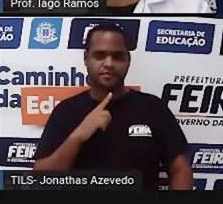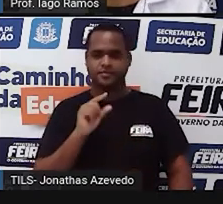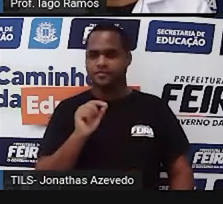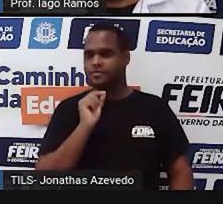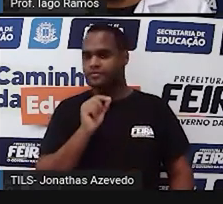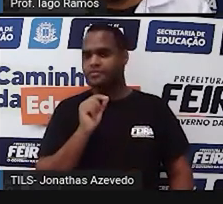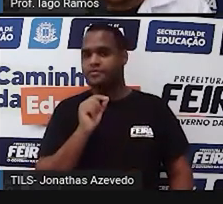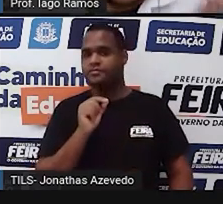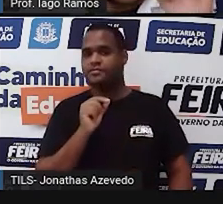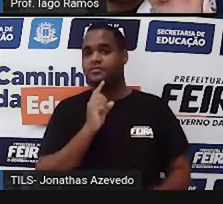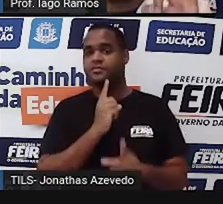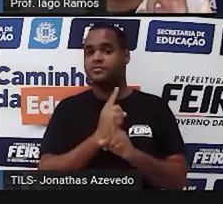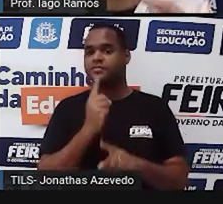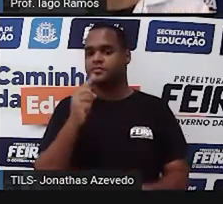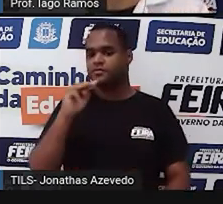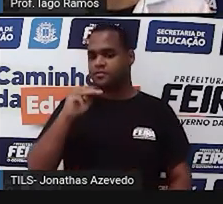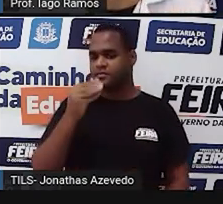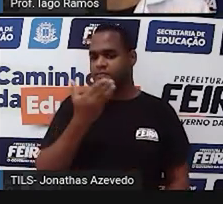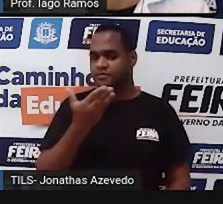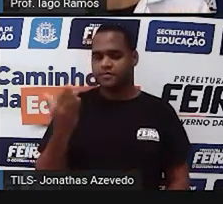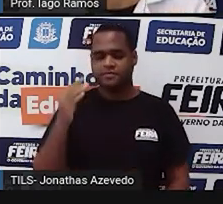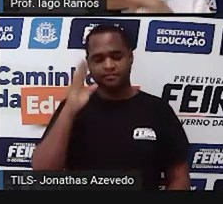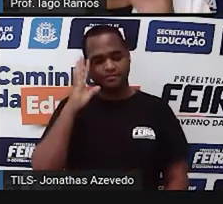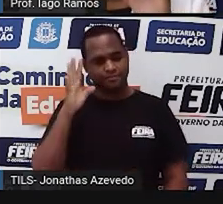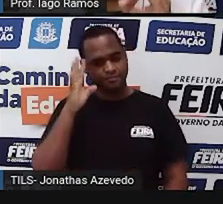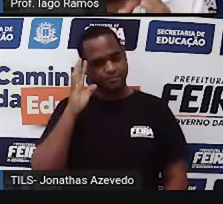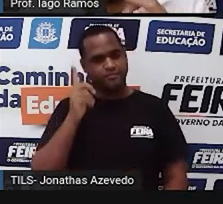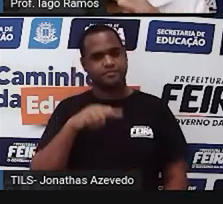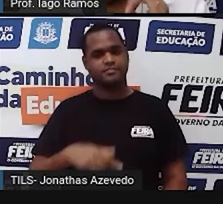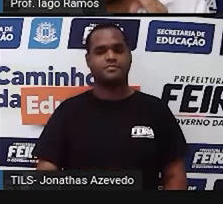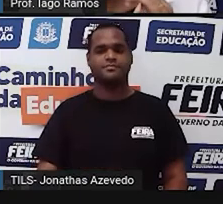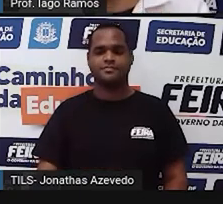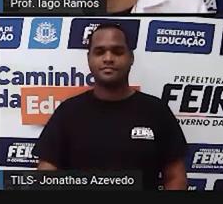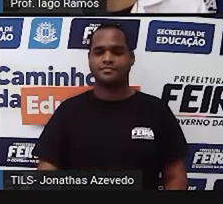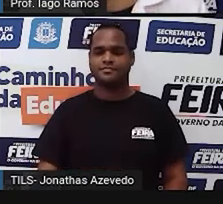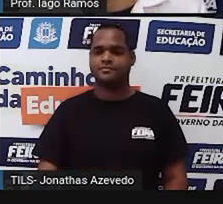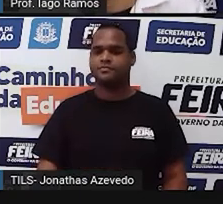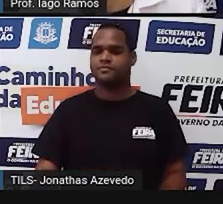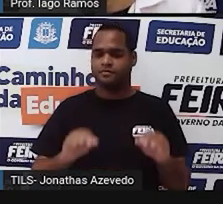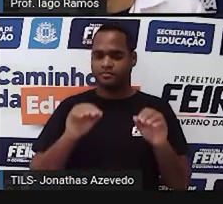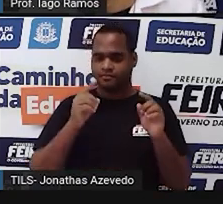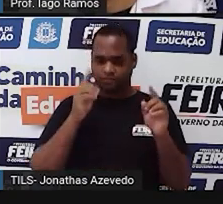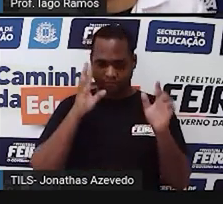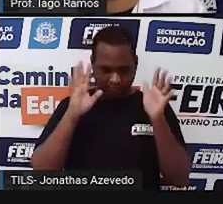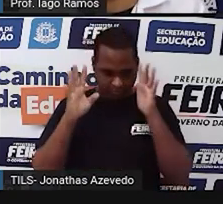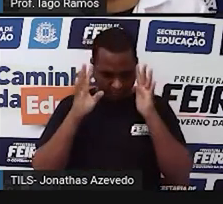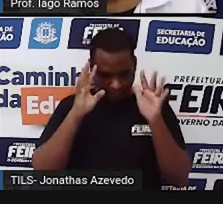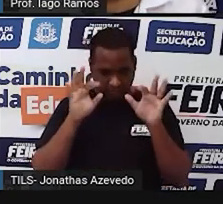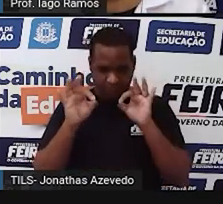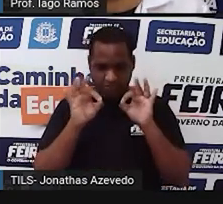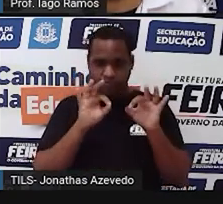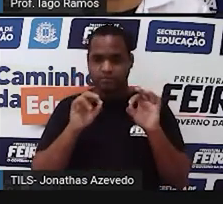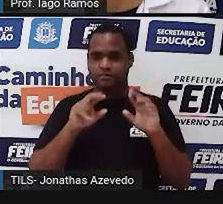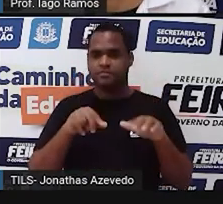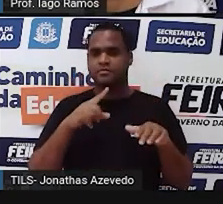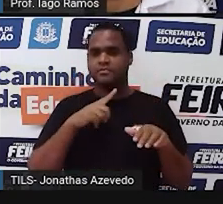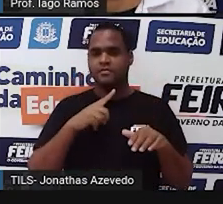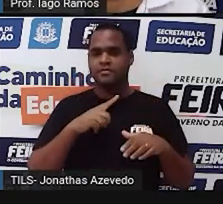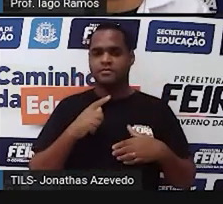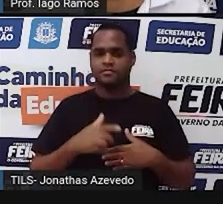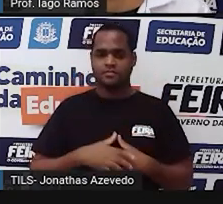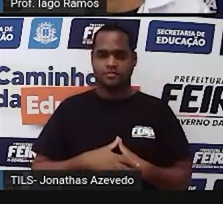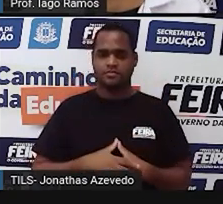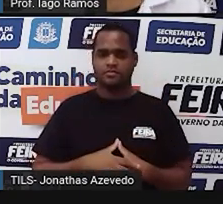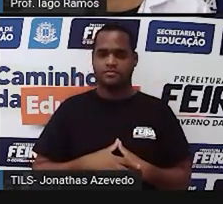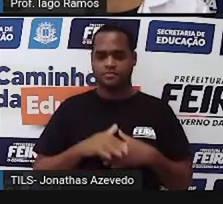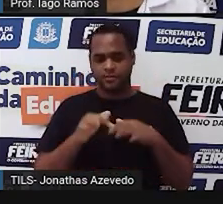caixinhas. Aí, um minutinho para você pensar, para procurar uma estratégia para resolver essa